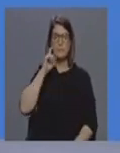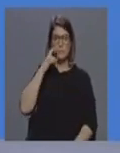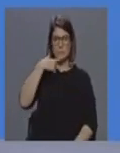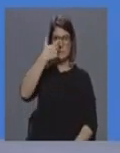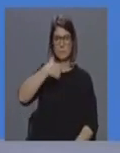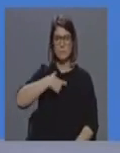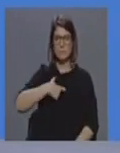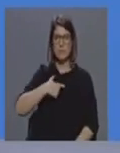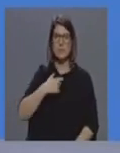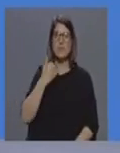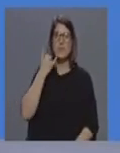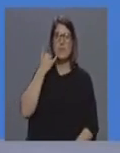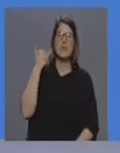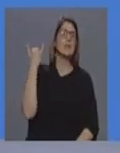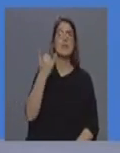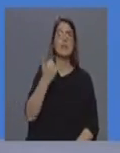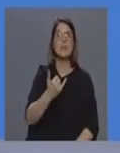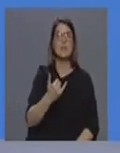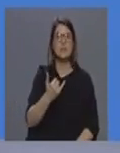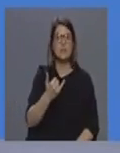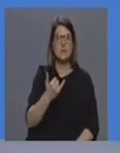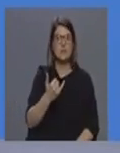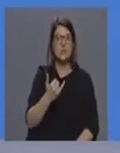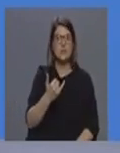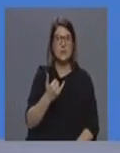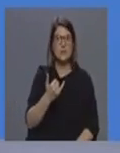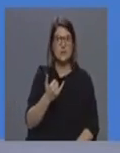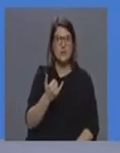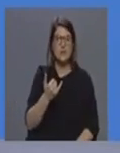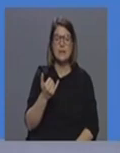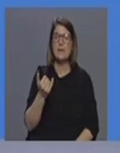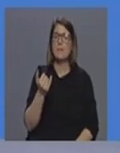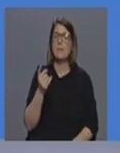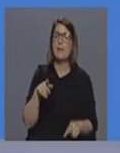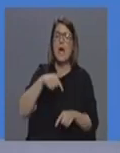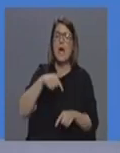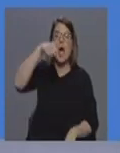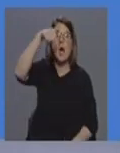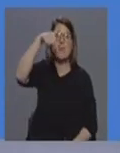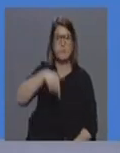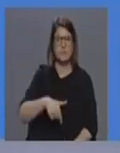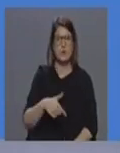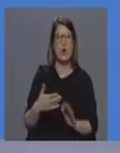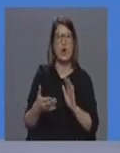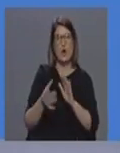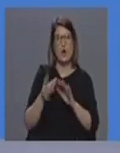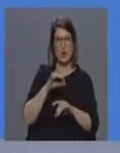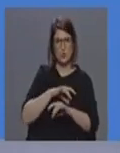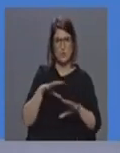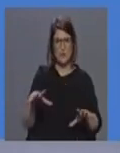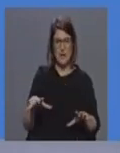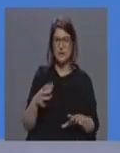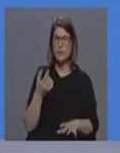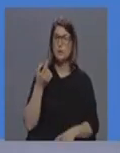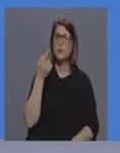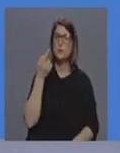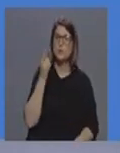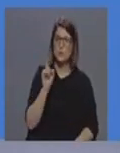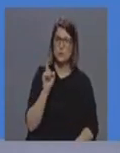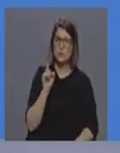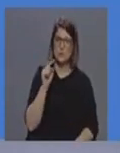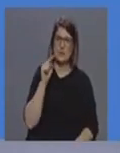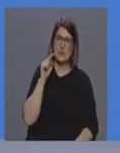as linhas e não recorrer imediatamente aos hospitais sem indicação é